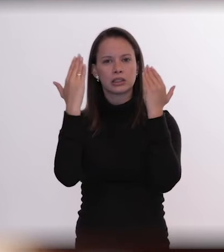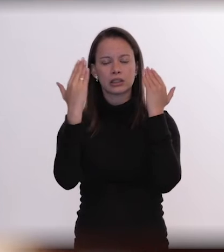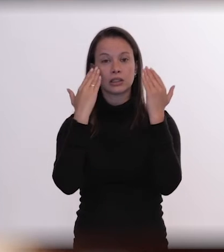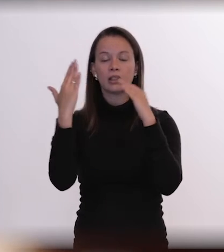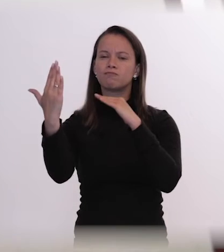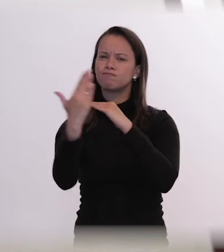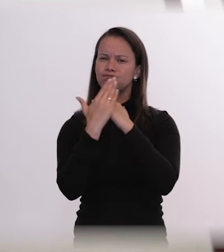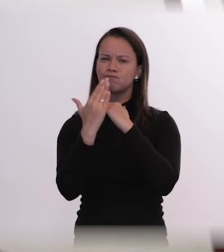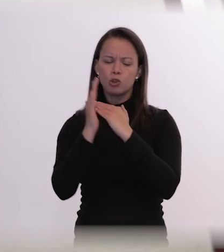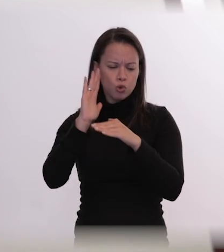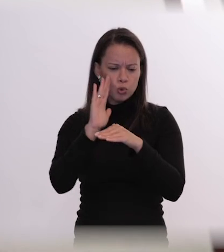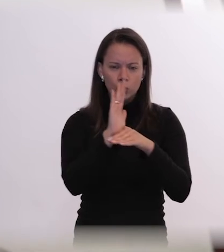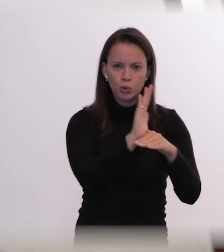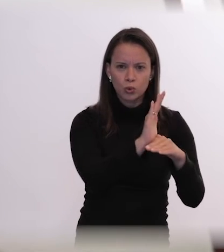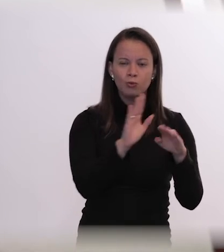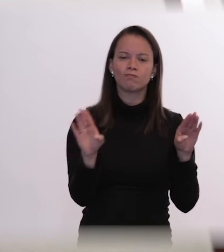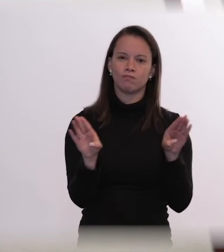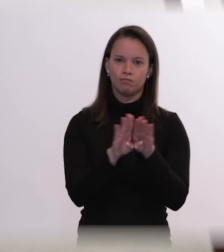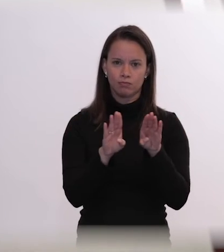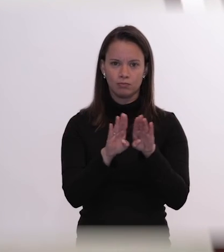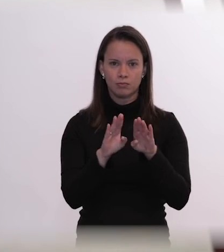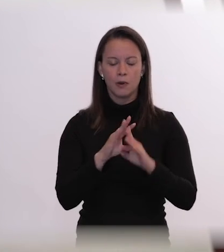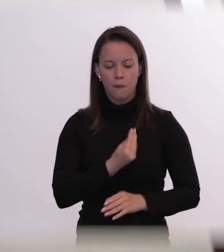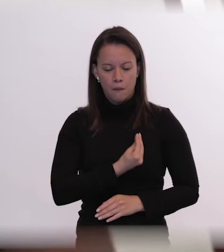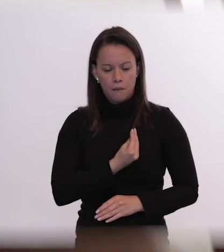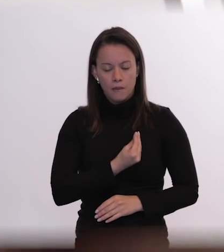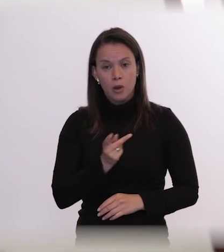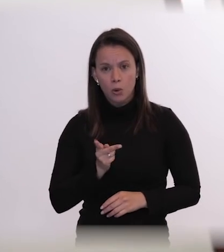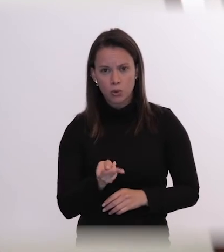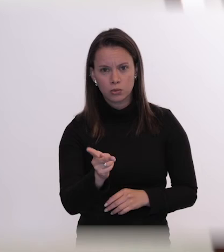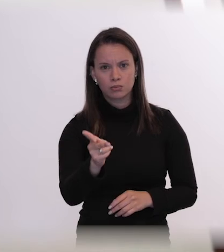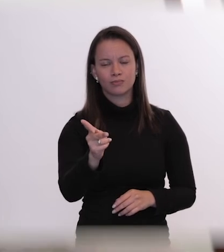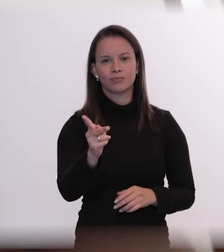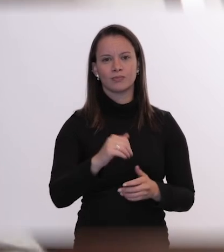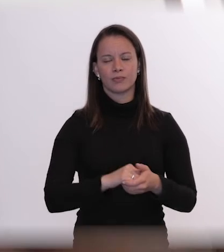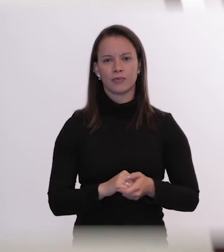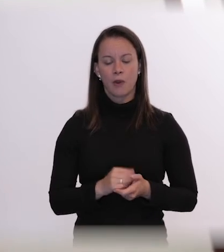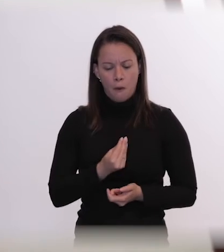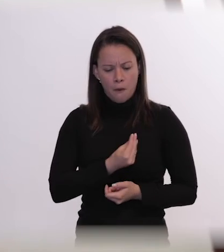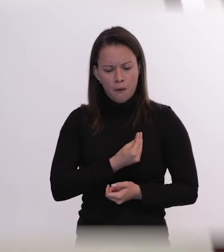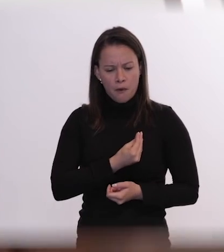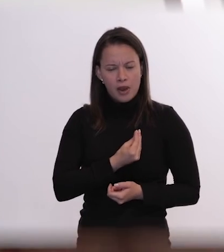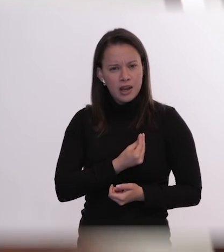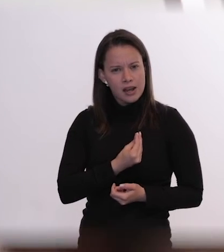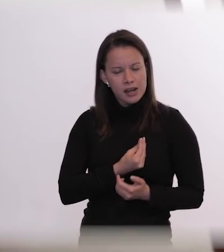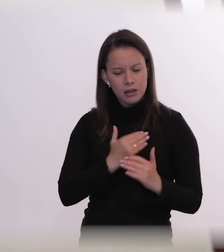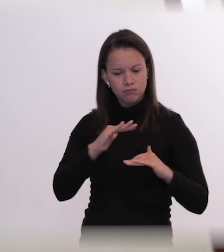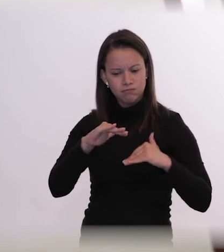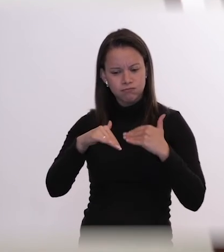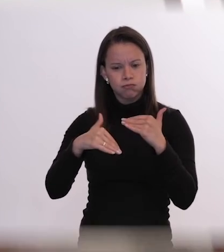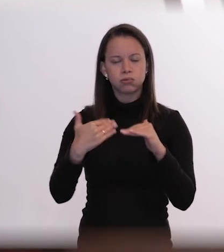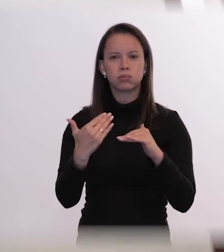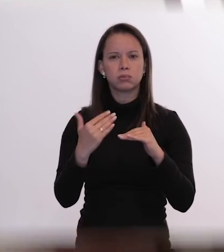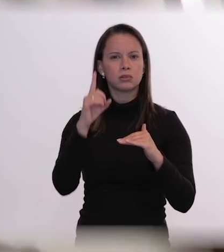profundamente essa retomada de viver resistir sobreviver cada novo